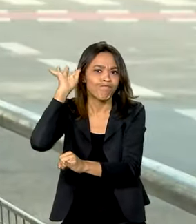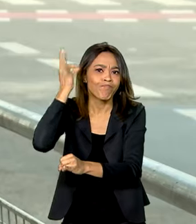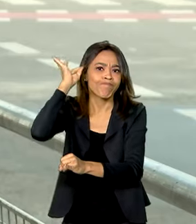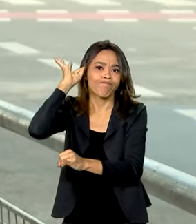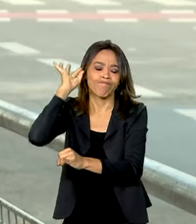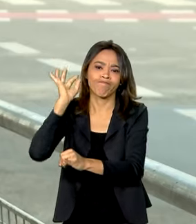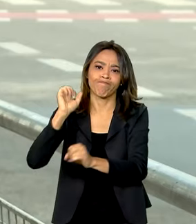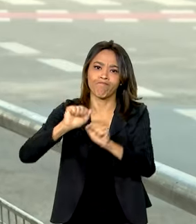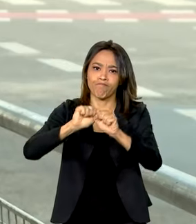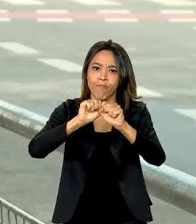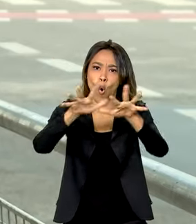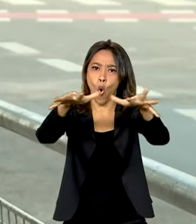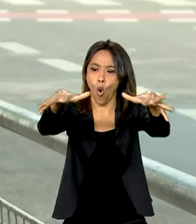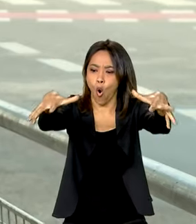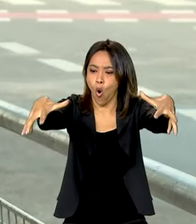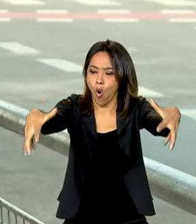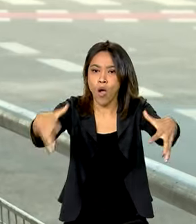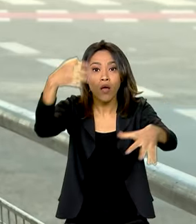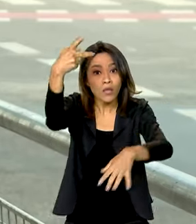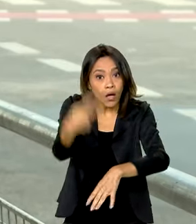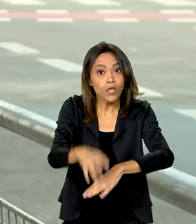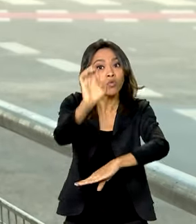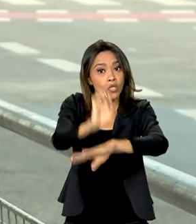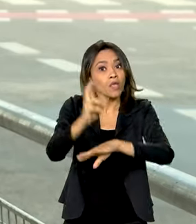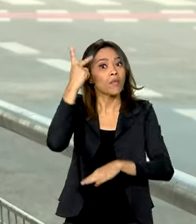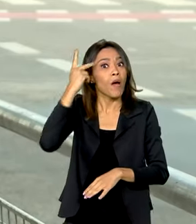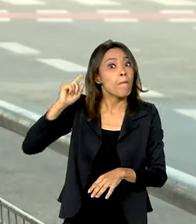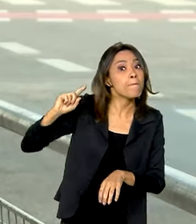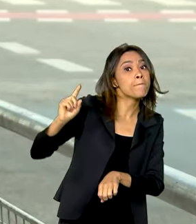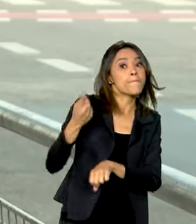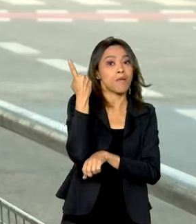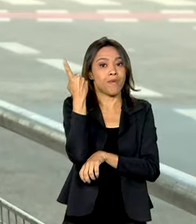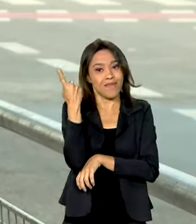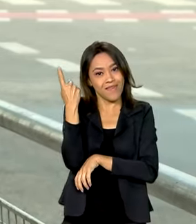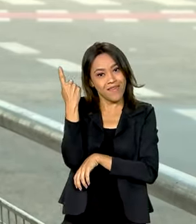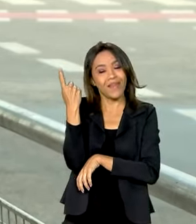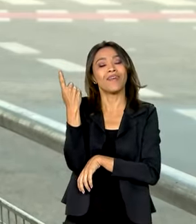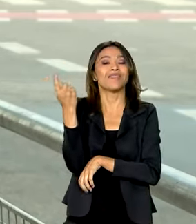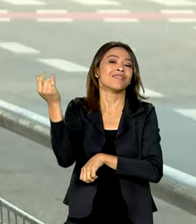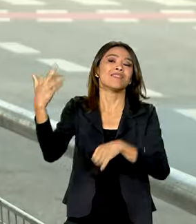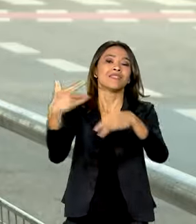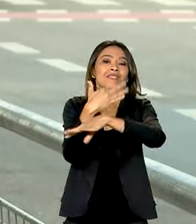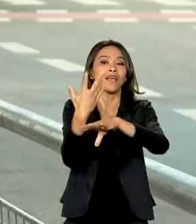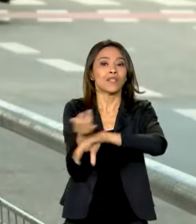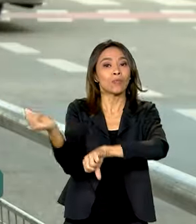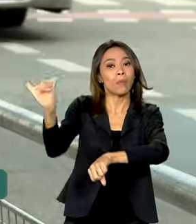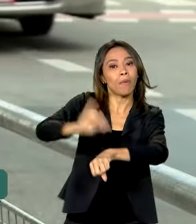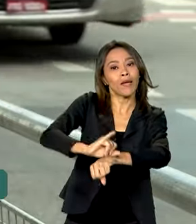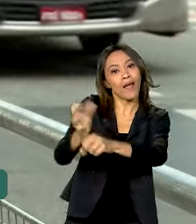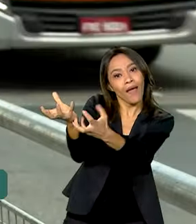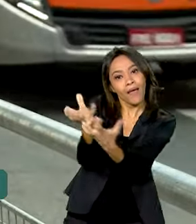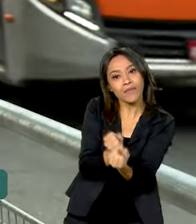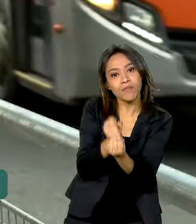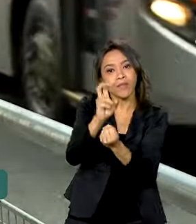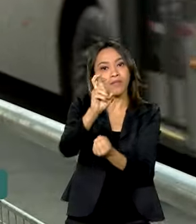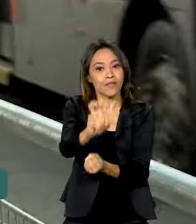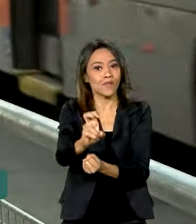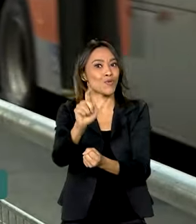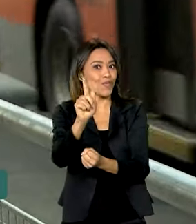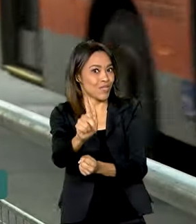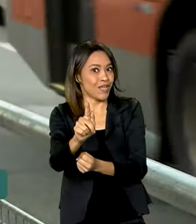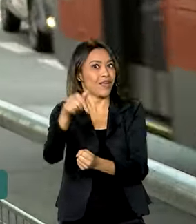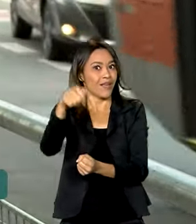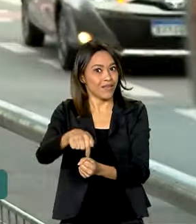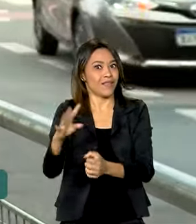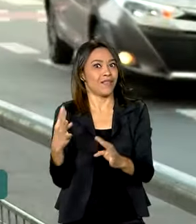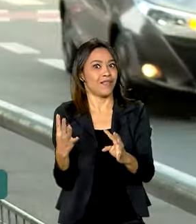e eficiente. Aqui, a capital paulista foi uma das primeiras cidades do país a receber essa tecnologia que chega agora a